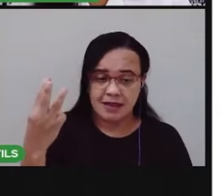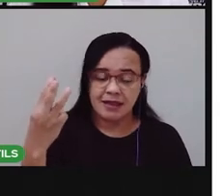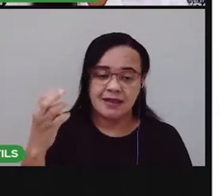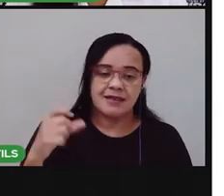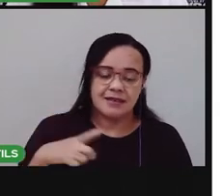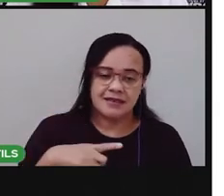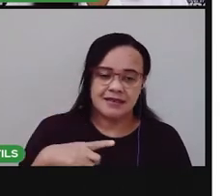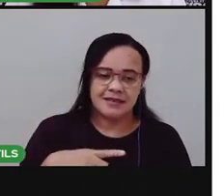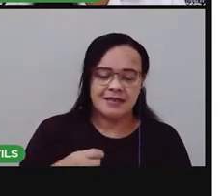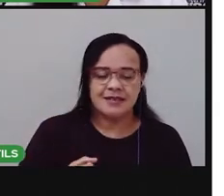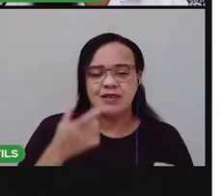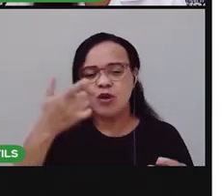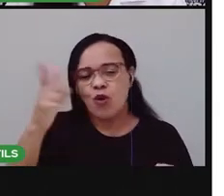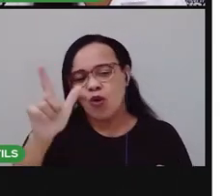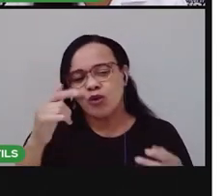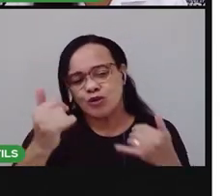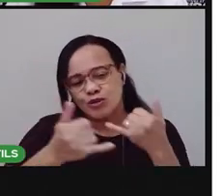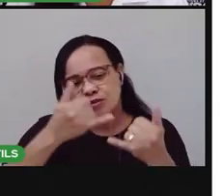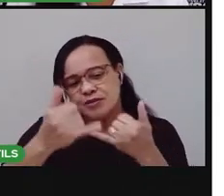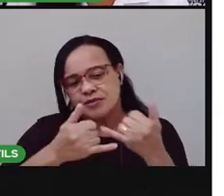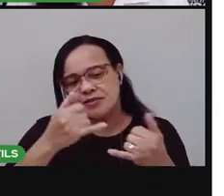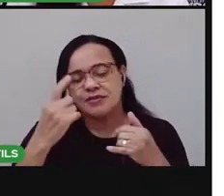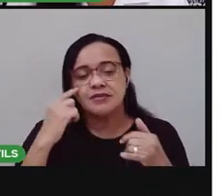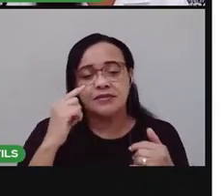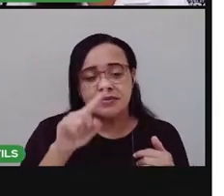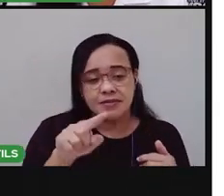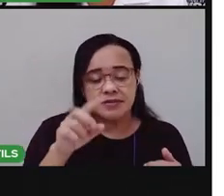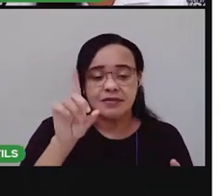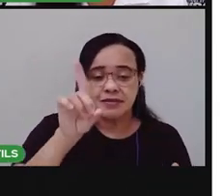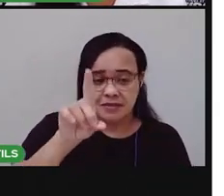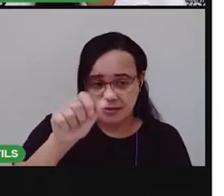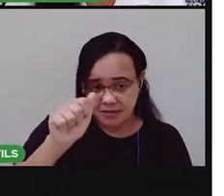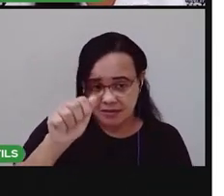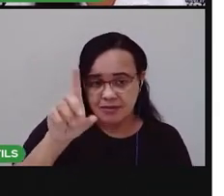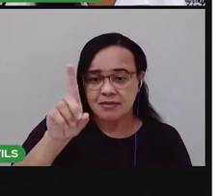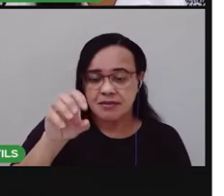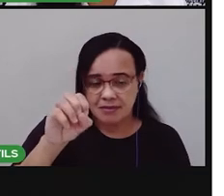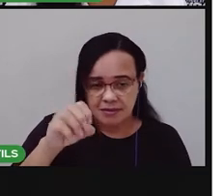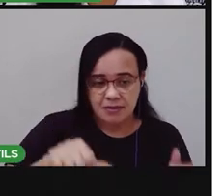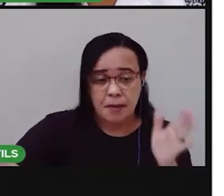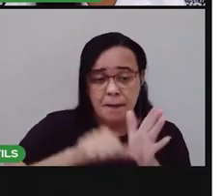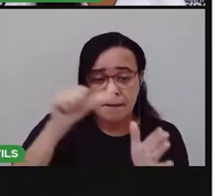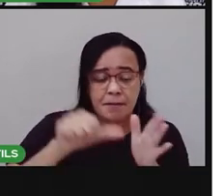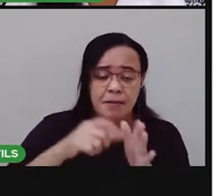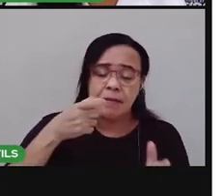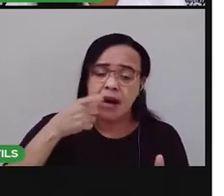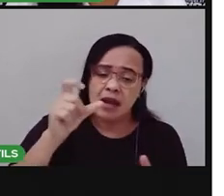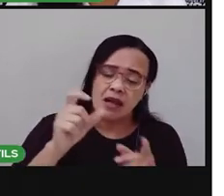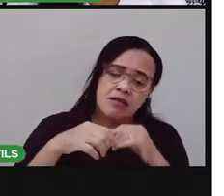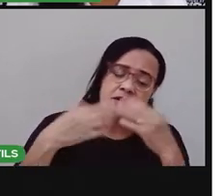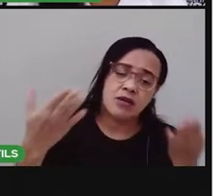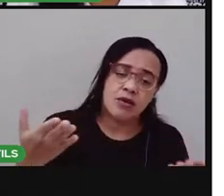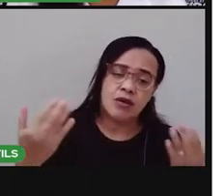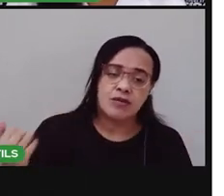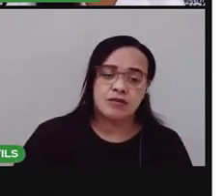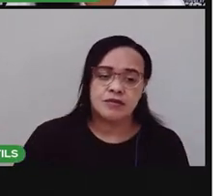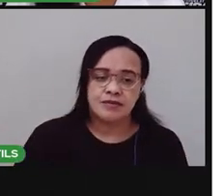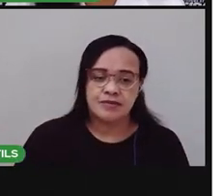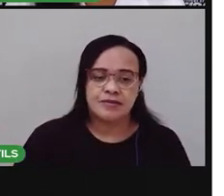E esse outro brinquedo aqui? Dado. Qual é a primeira letra da palavra dado?